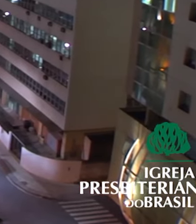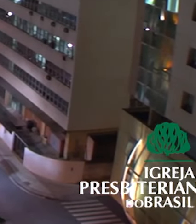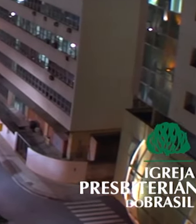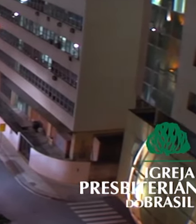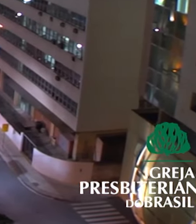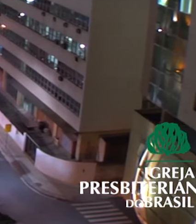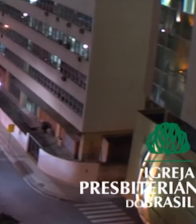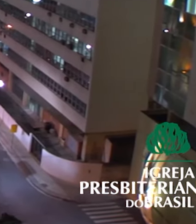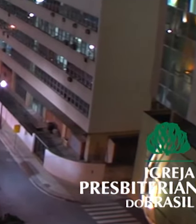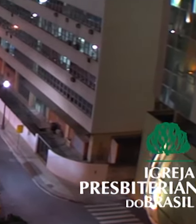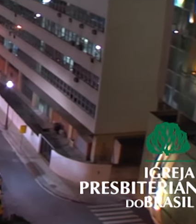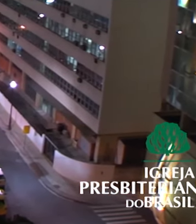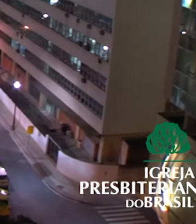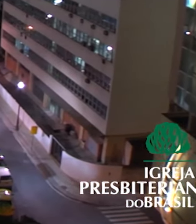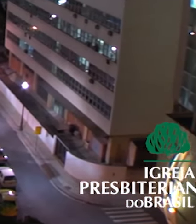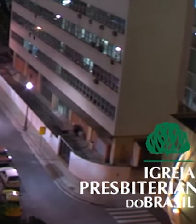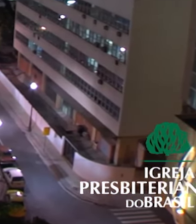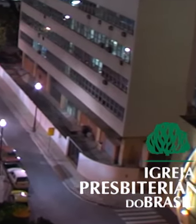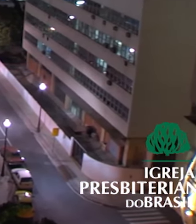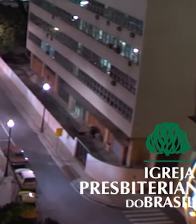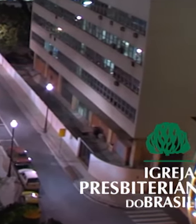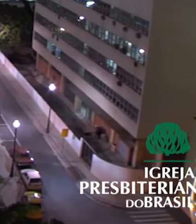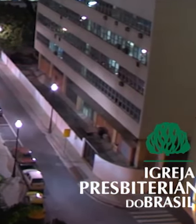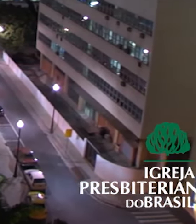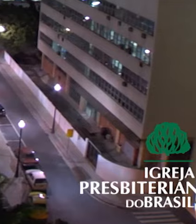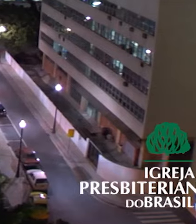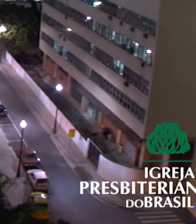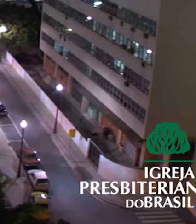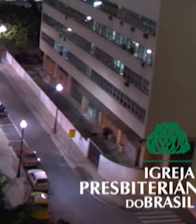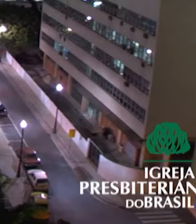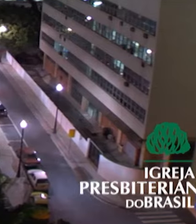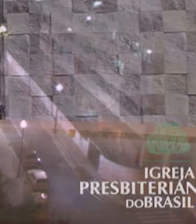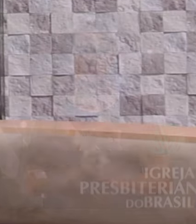161 anos, evangelizando o Brasil.